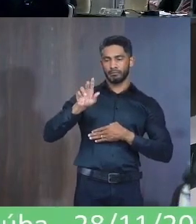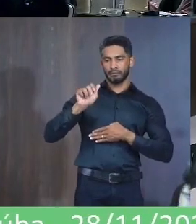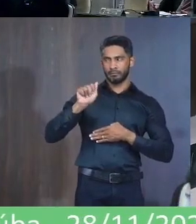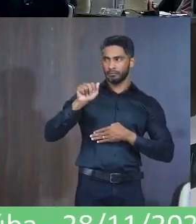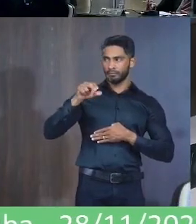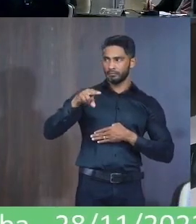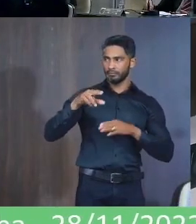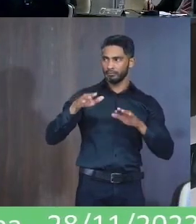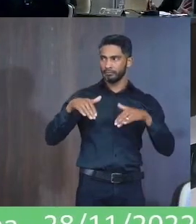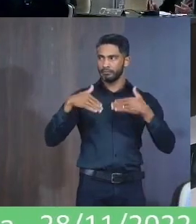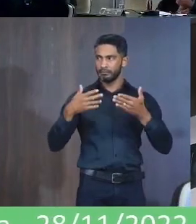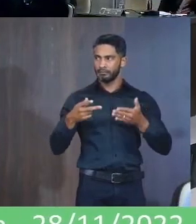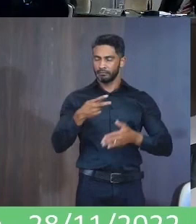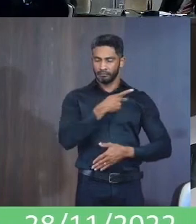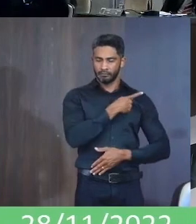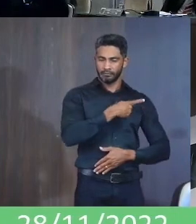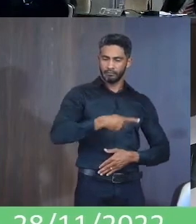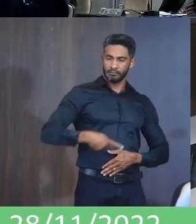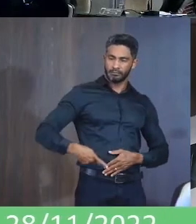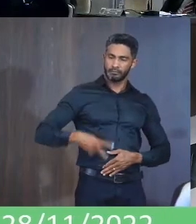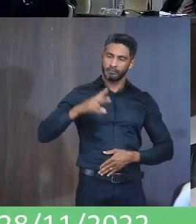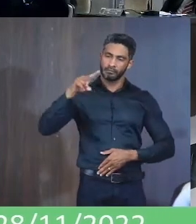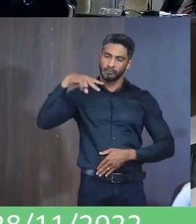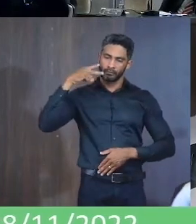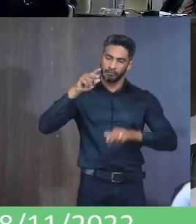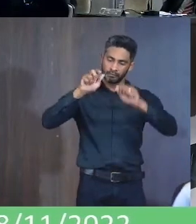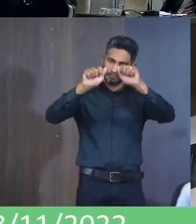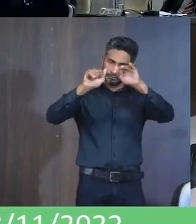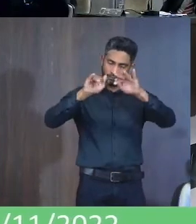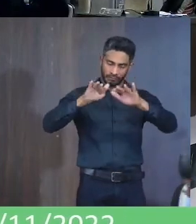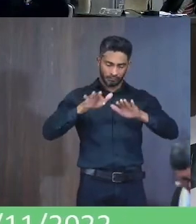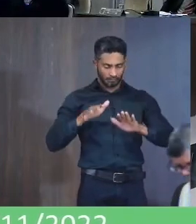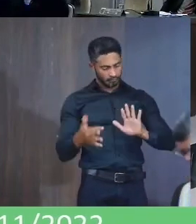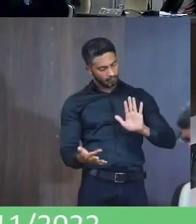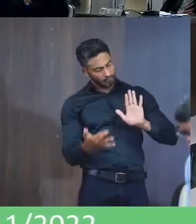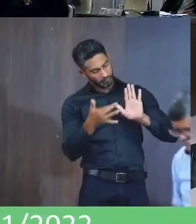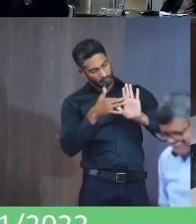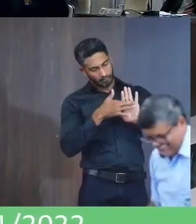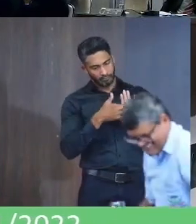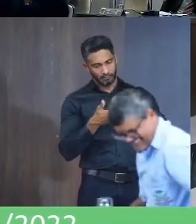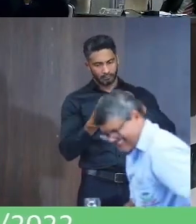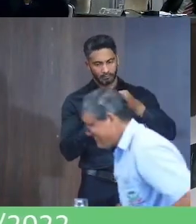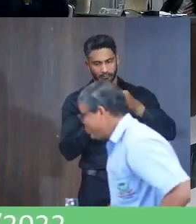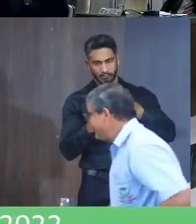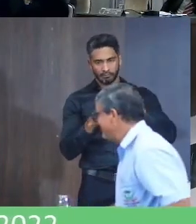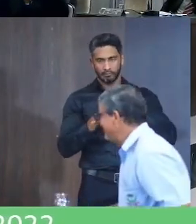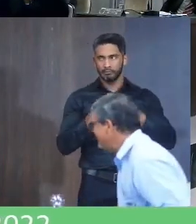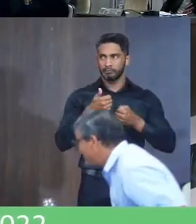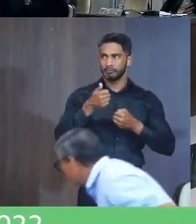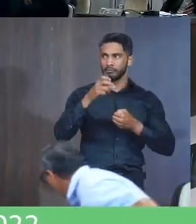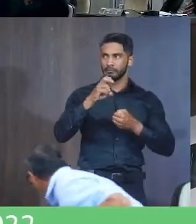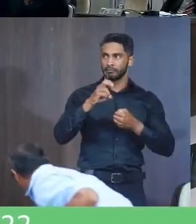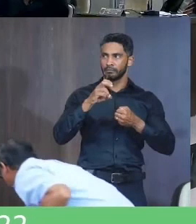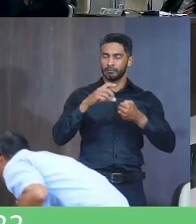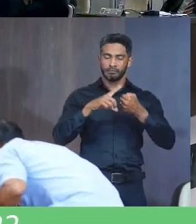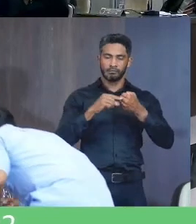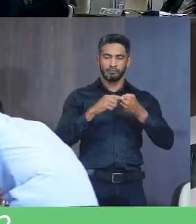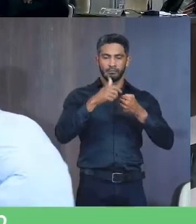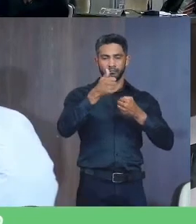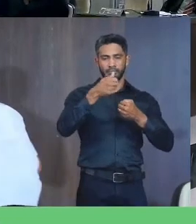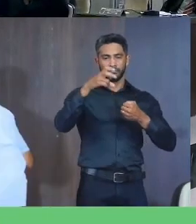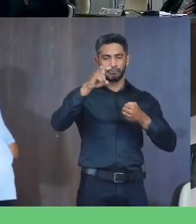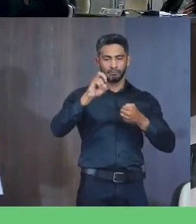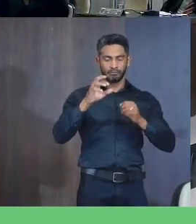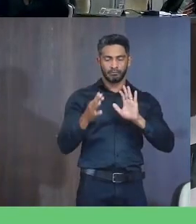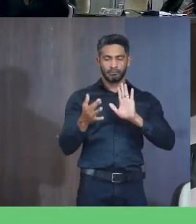Excelentíssimo Senhor Presidente O vereador Que subscreve Vem na forma regimental Com base no parágrafo 5º Do artigo 215 Do regimento